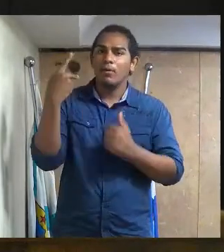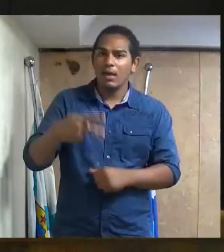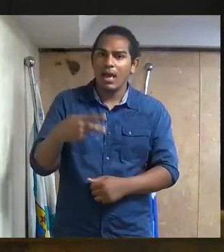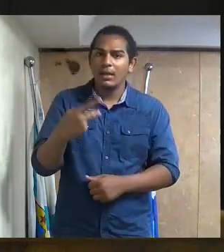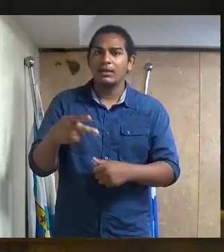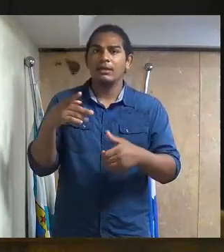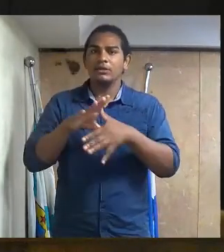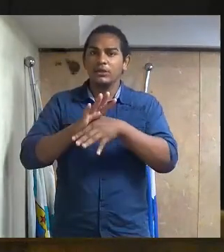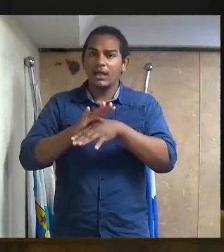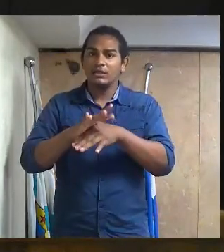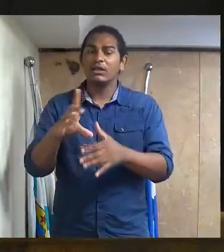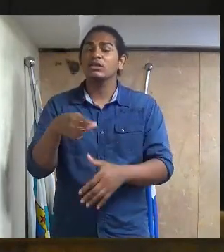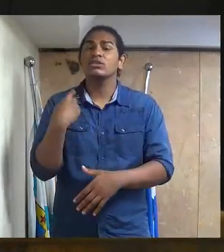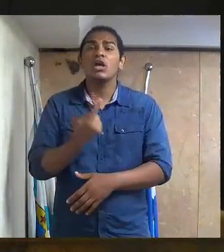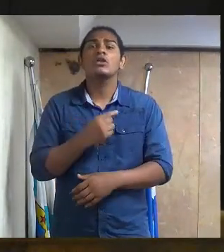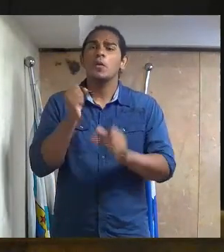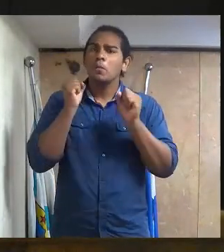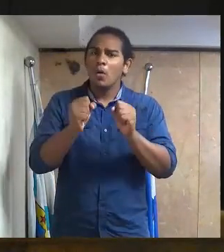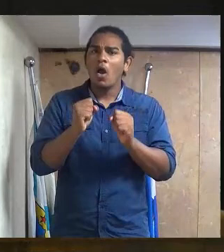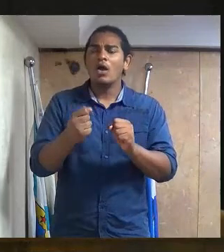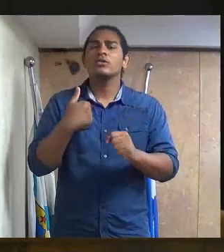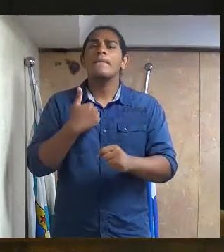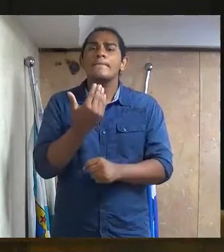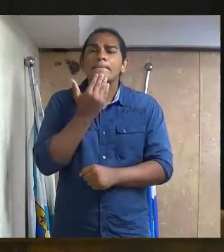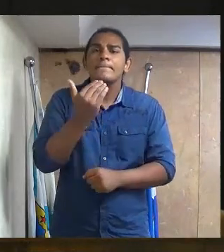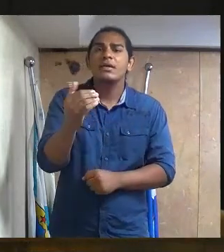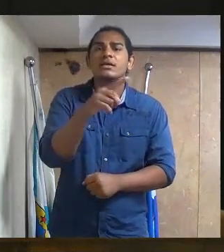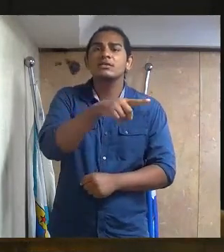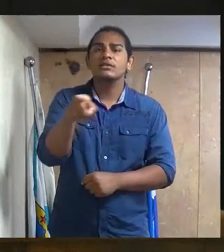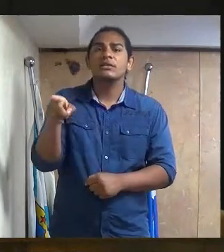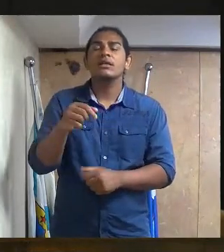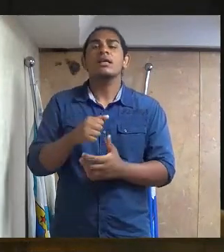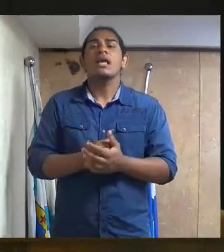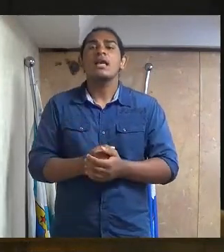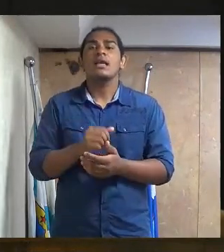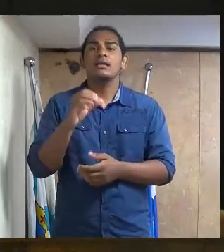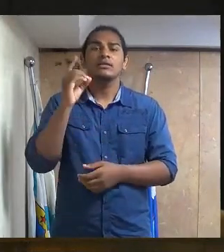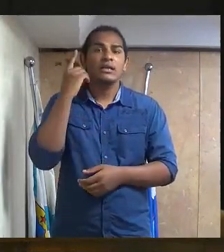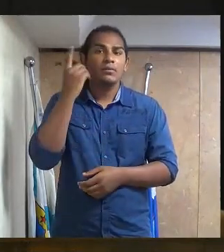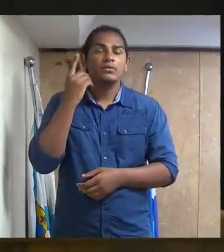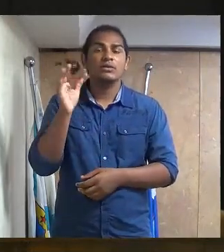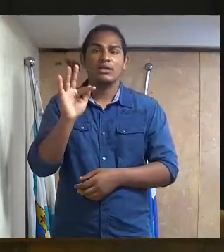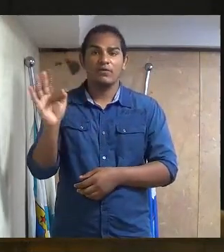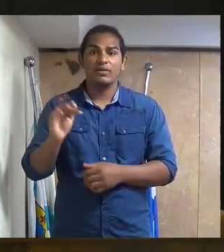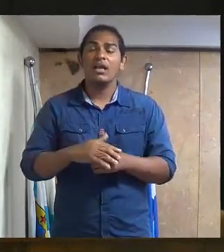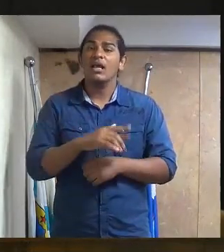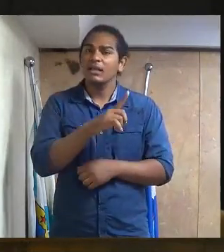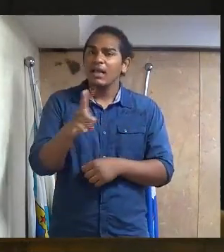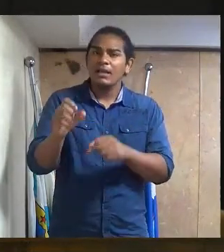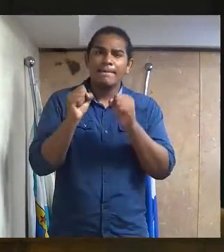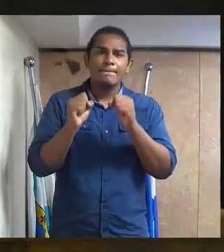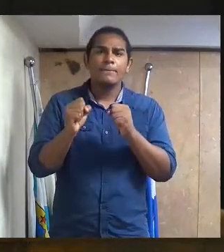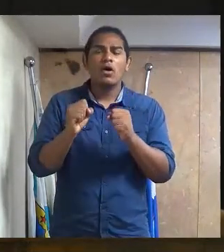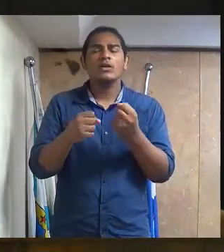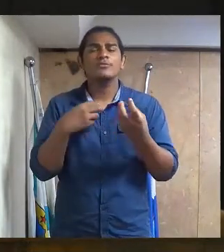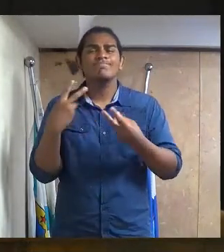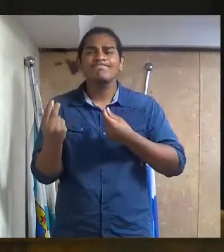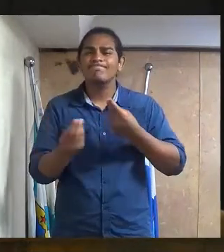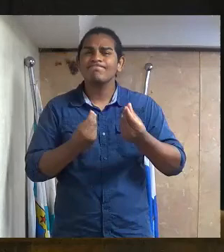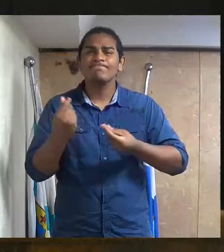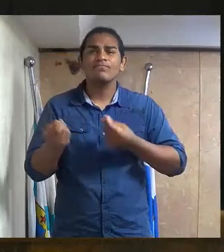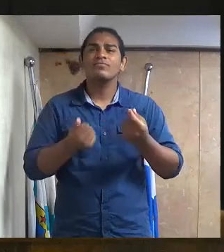para que nós possamos estar solicitando aos deputados federais para que eles possam estar sensíveis